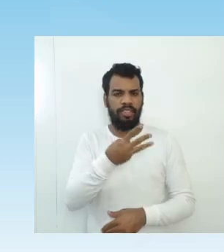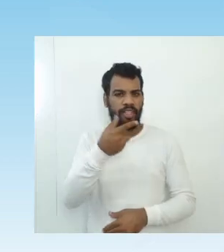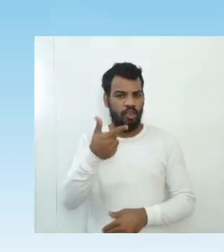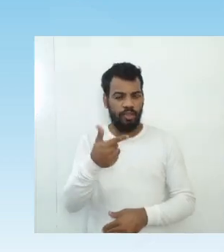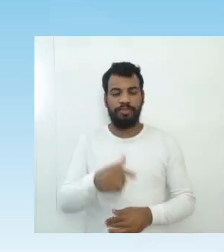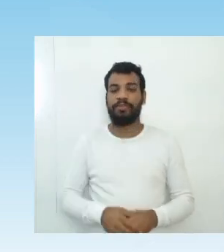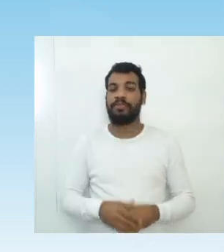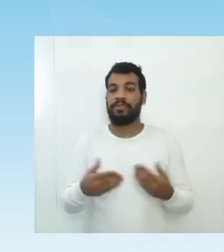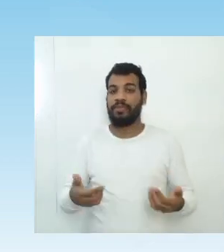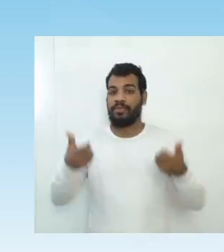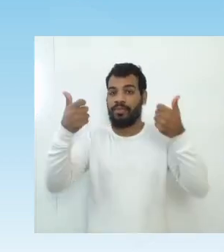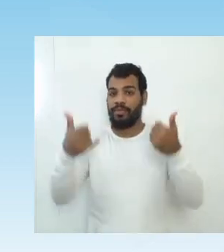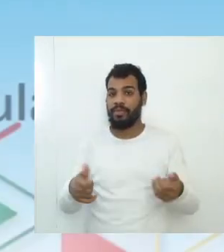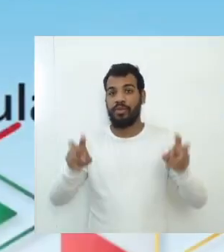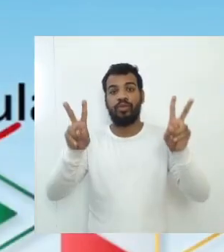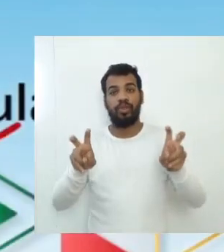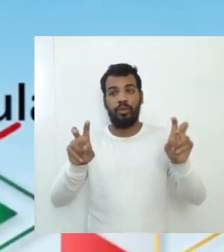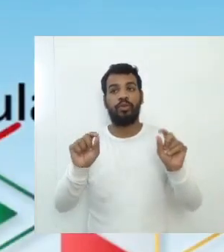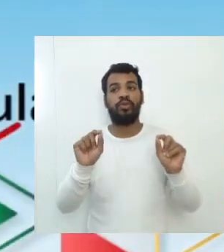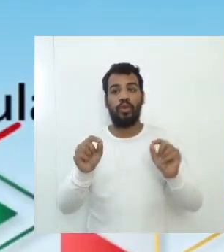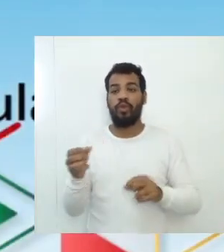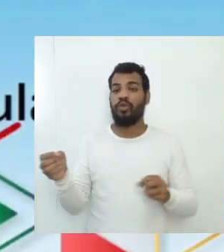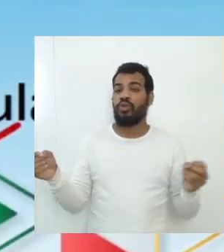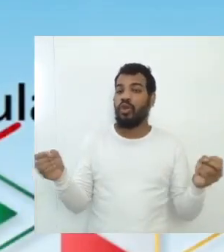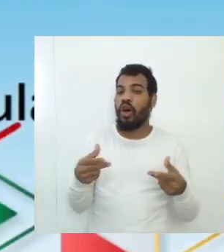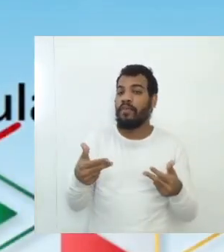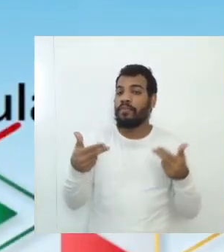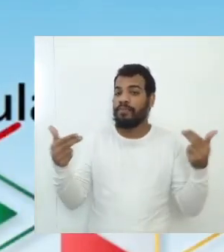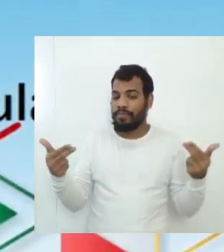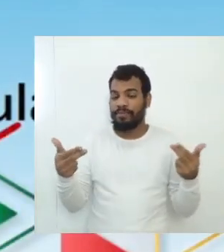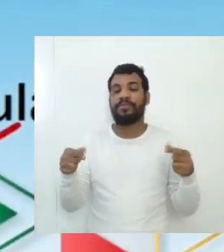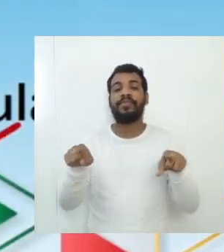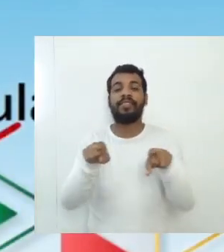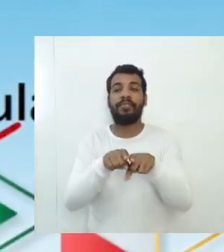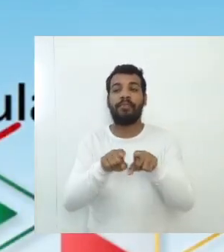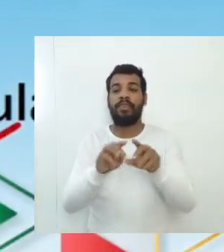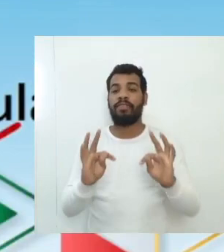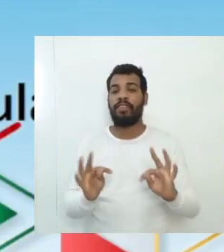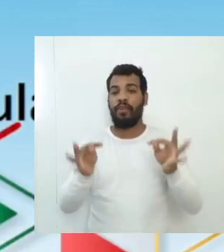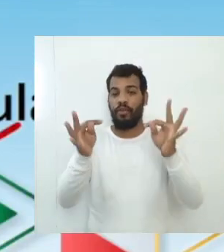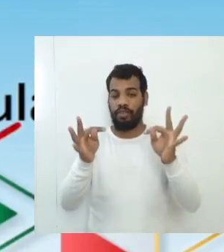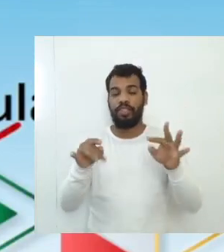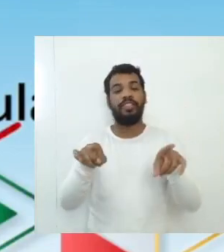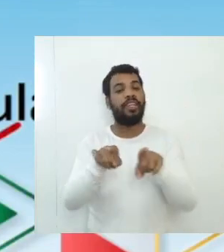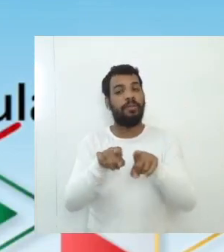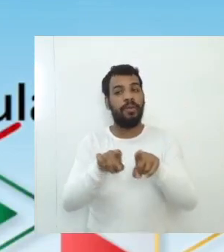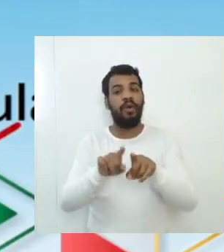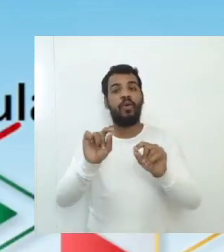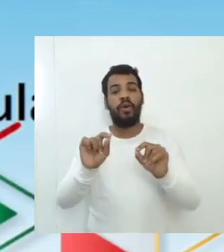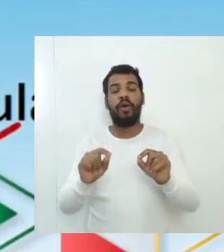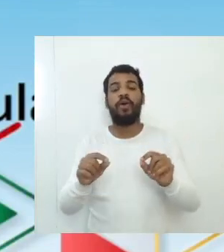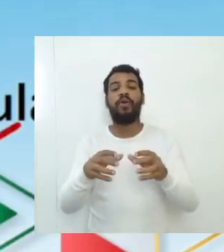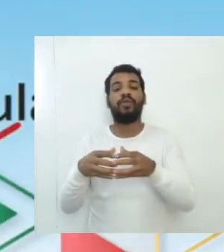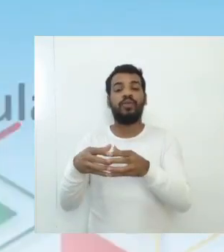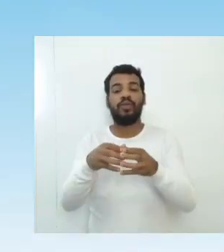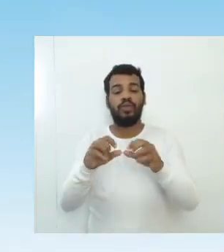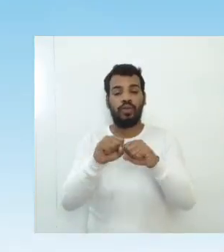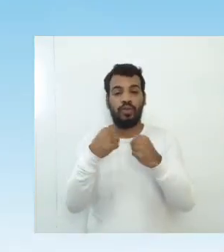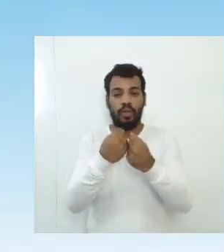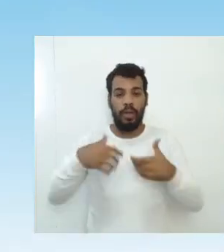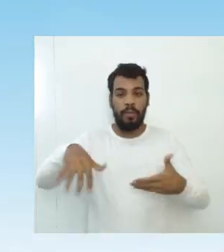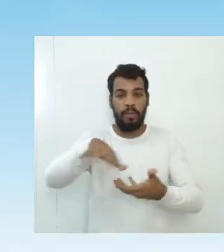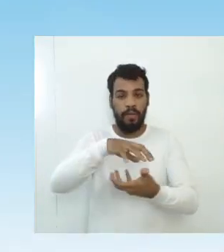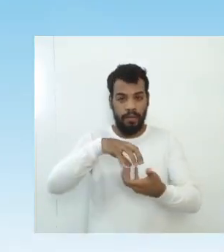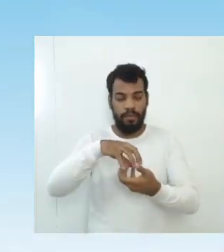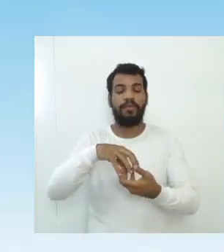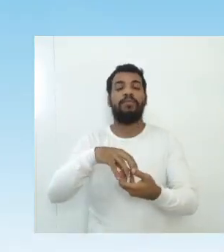Iremos falar dos novos materiais e tecnologias e o plano socioambiental de micro